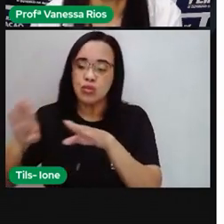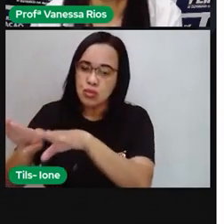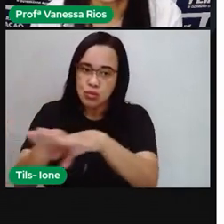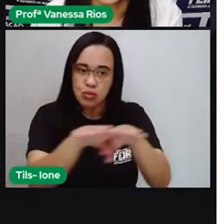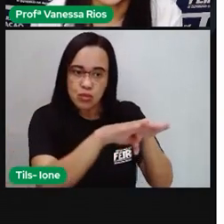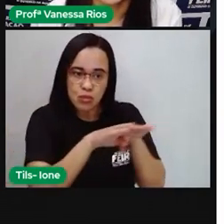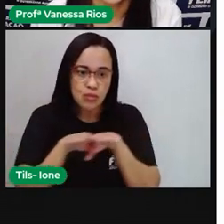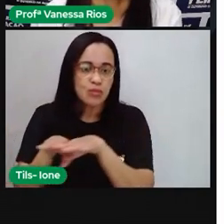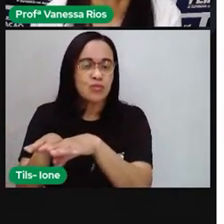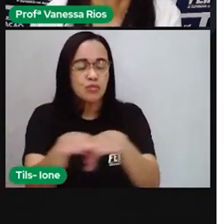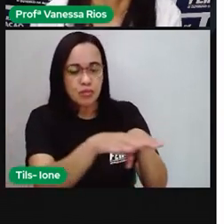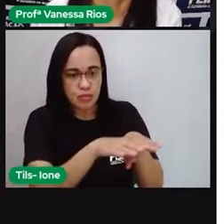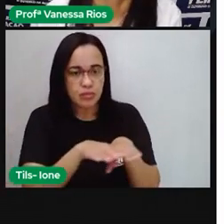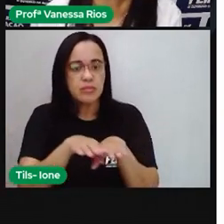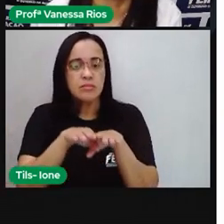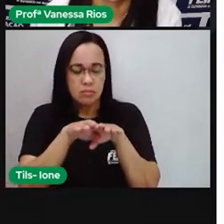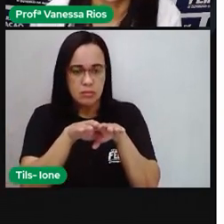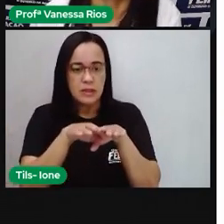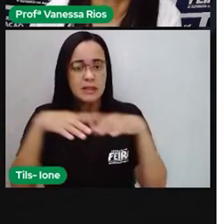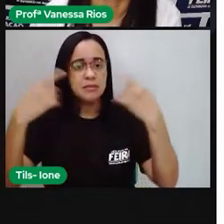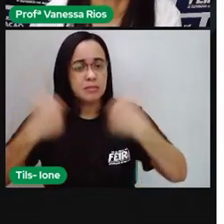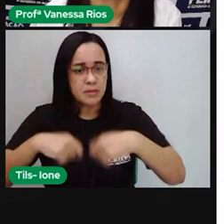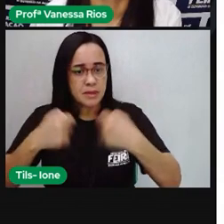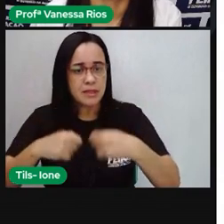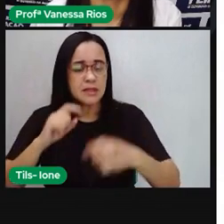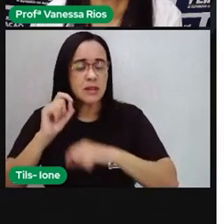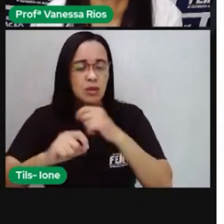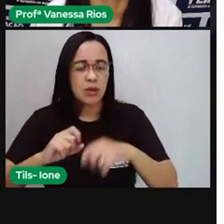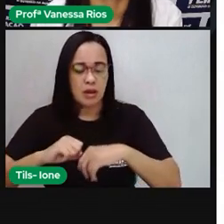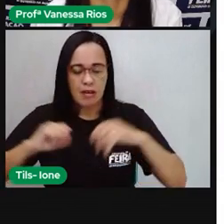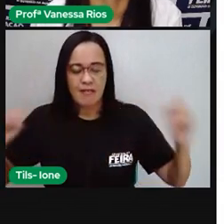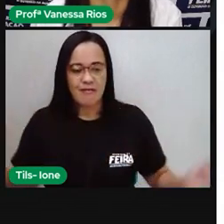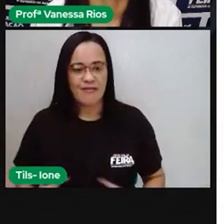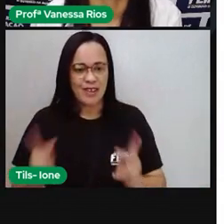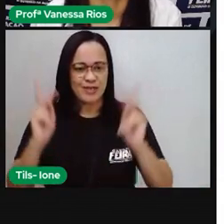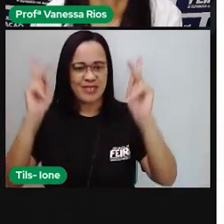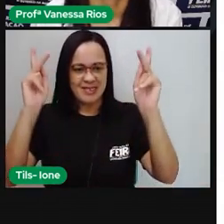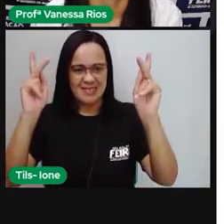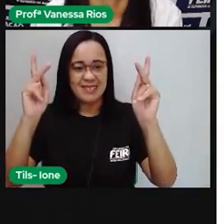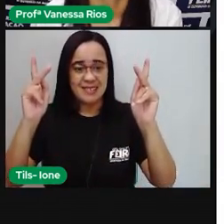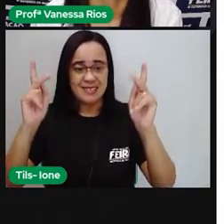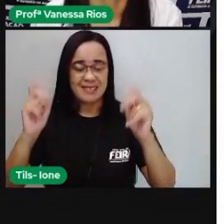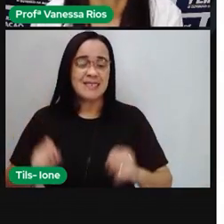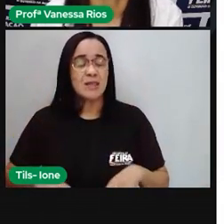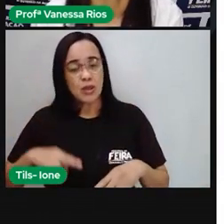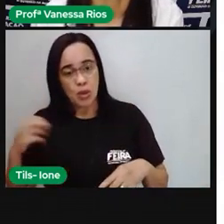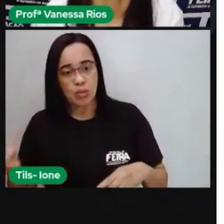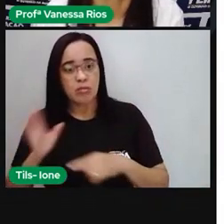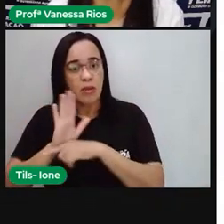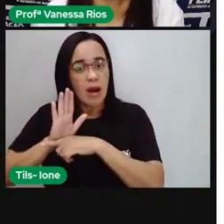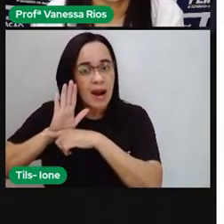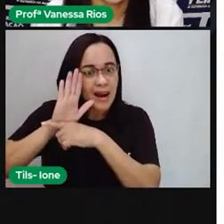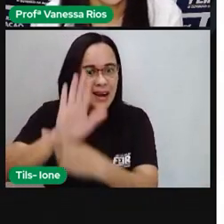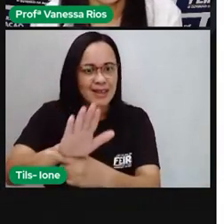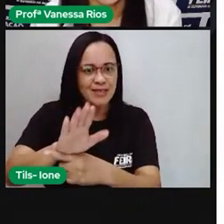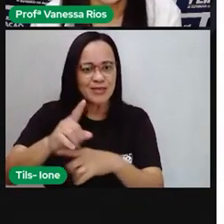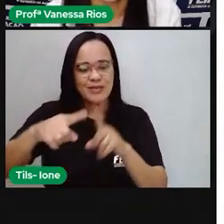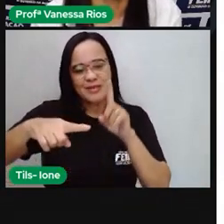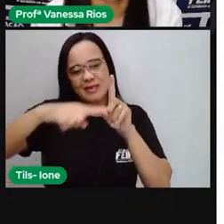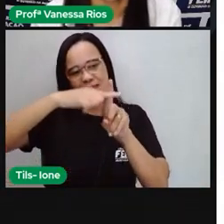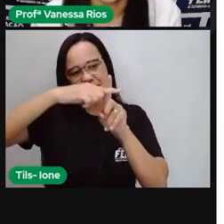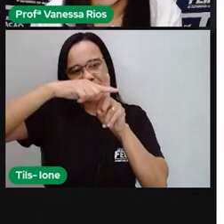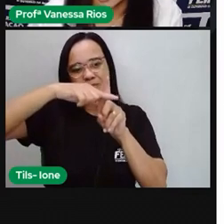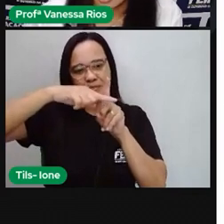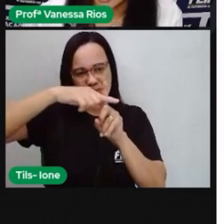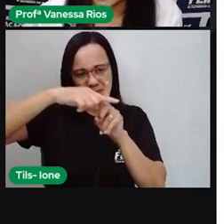compreendidas aí como riquezas e como algo que vai trazer pontos positivos por sermos aí